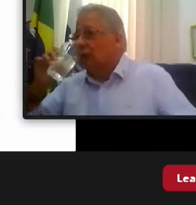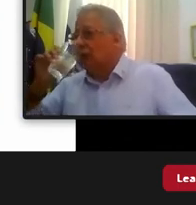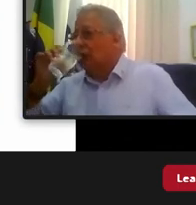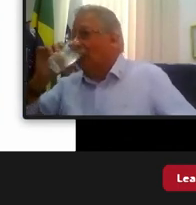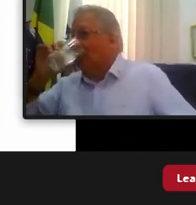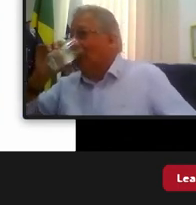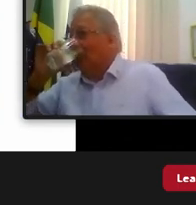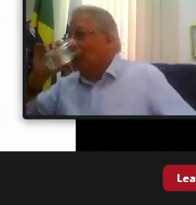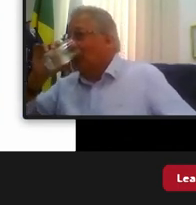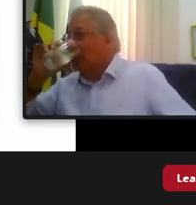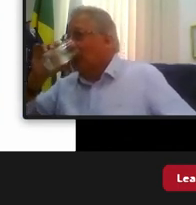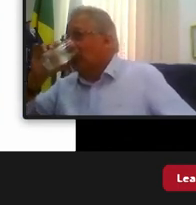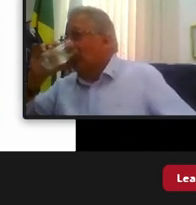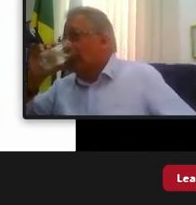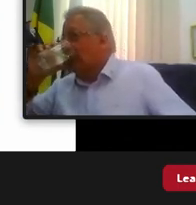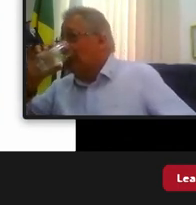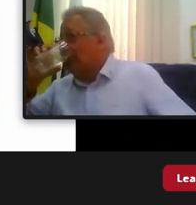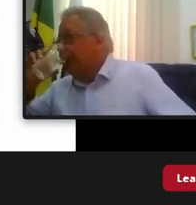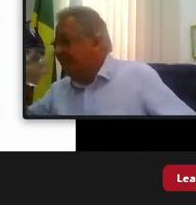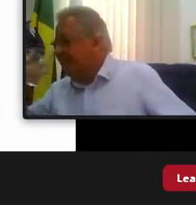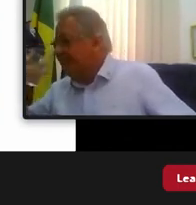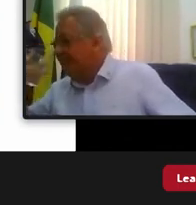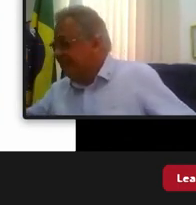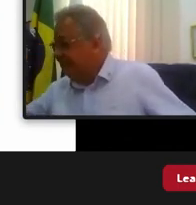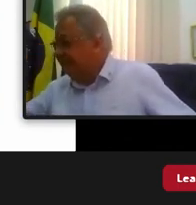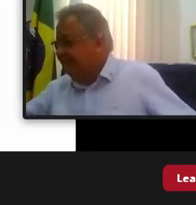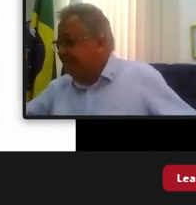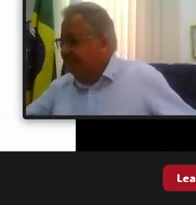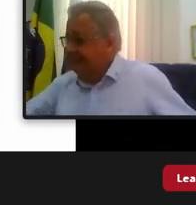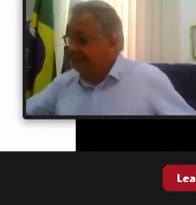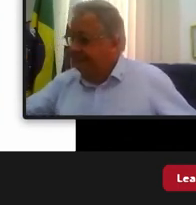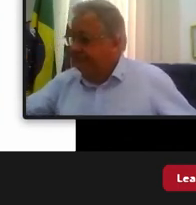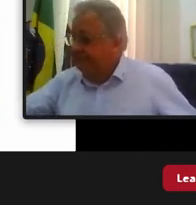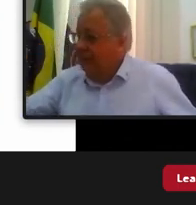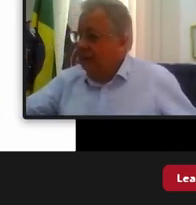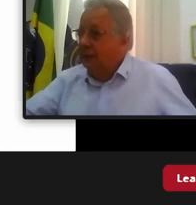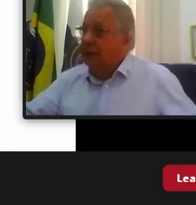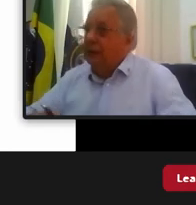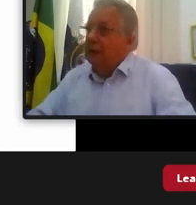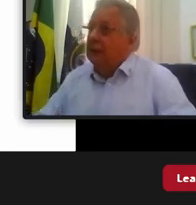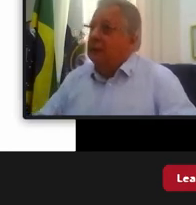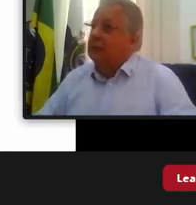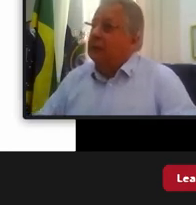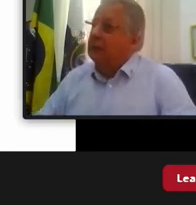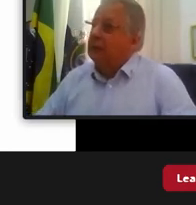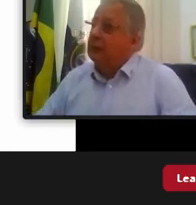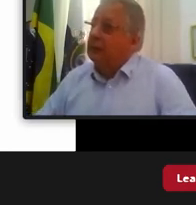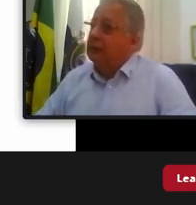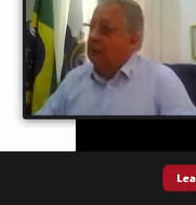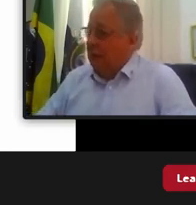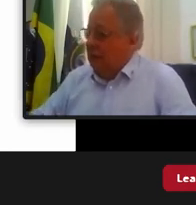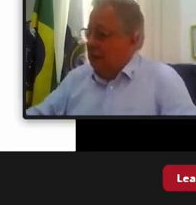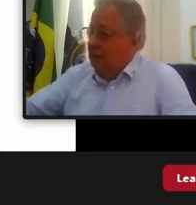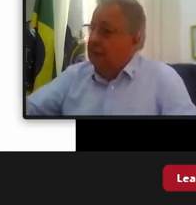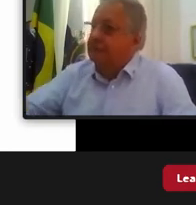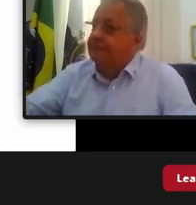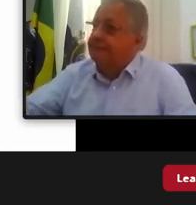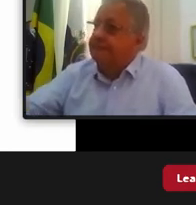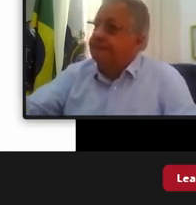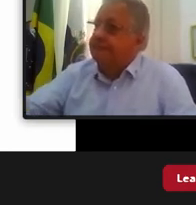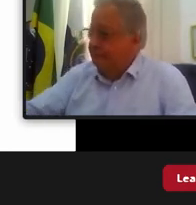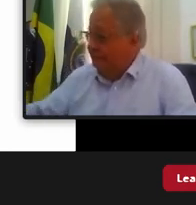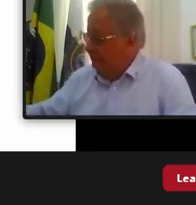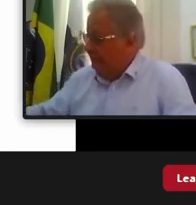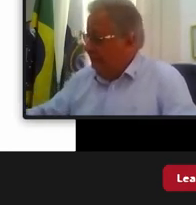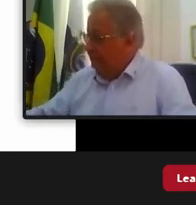paralelo e eles se cruzam em alguns equipamentos submarinos e aí você permite na verdade um deles aí você permite que o gás vá impecável que